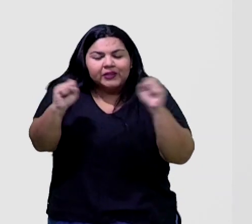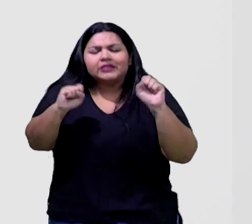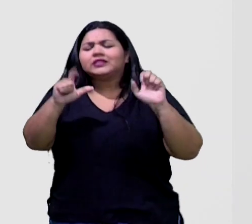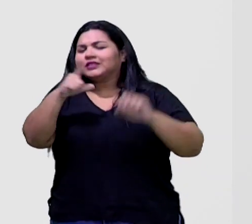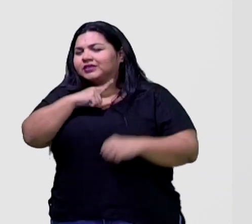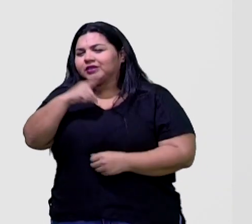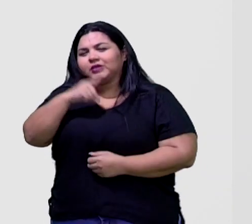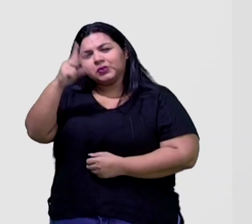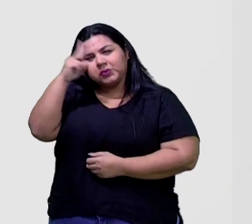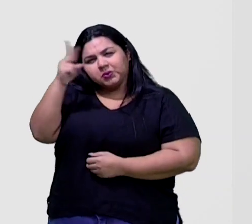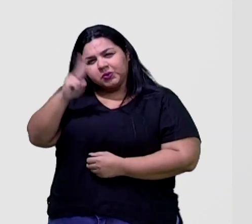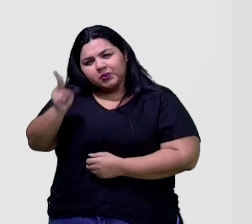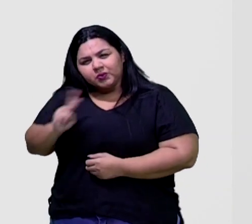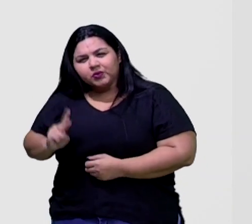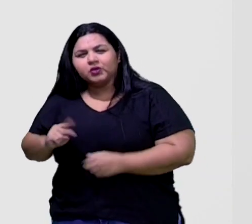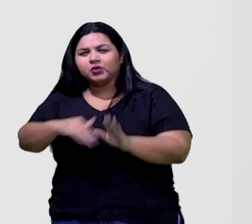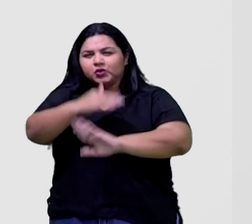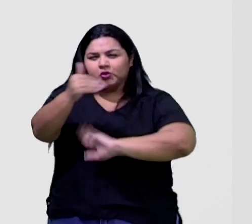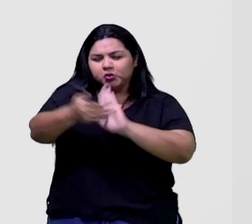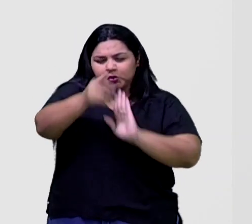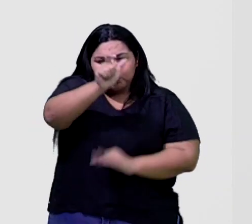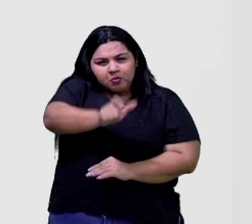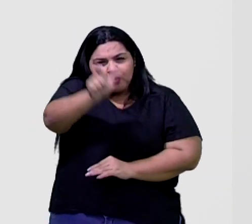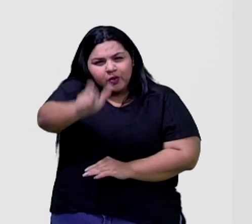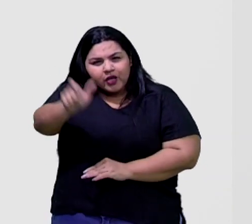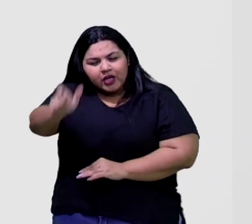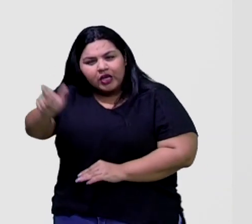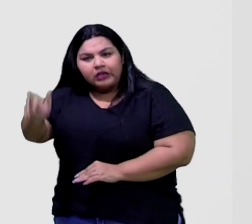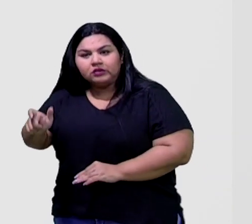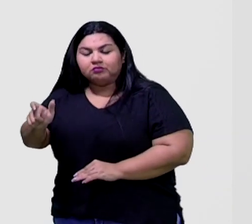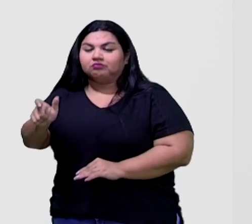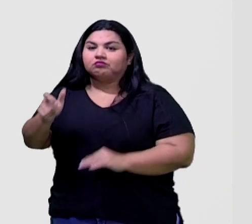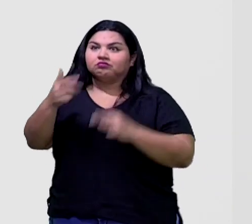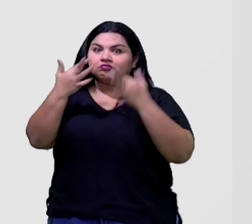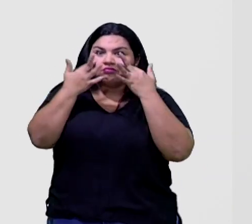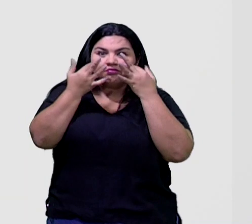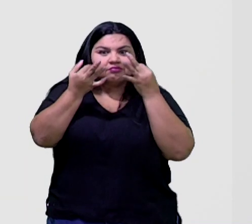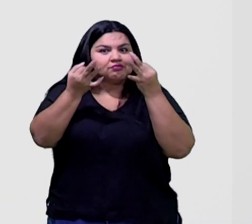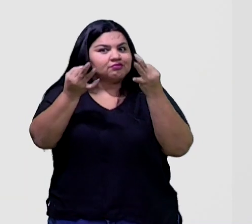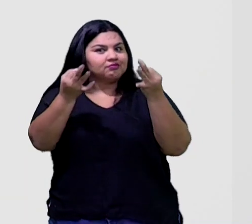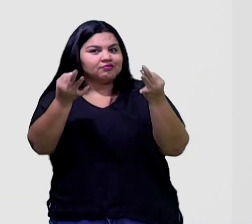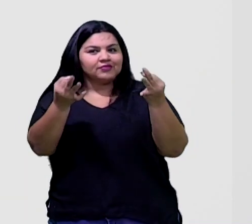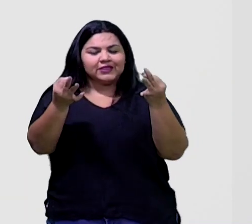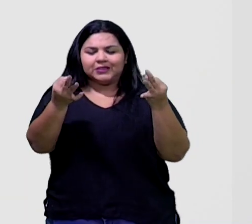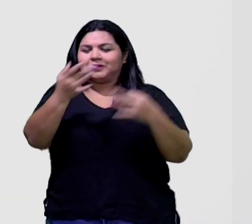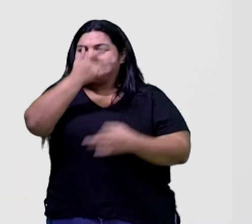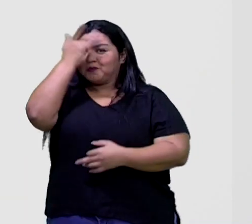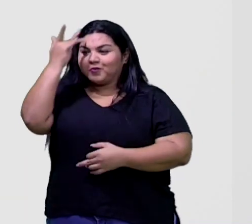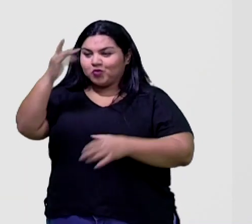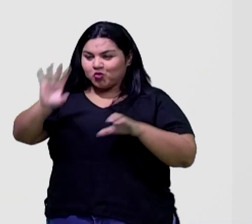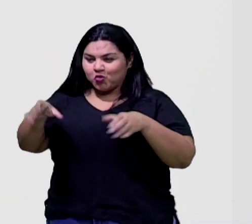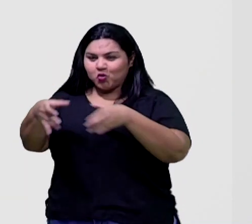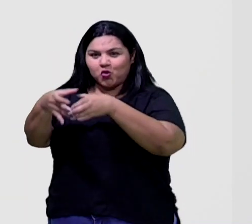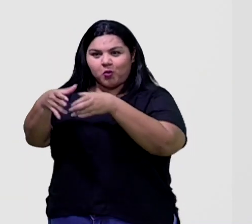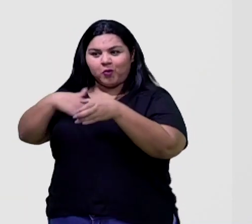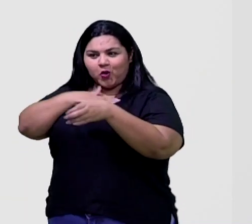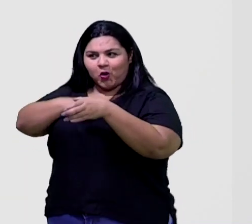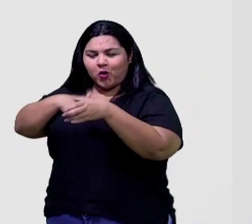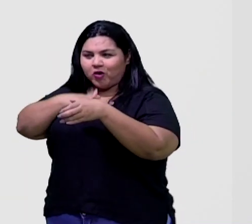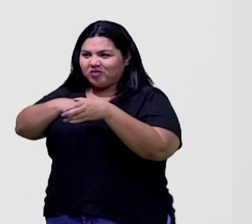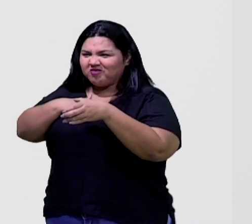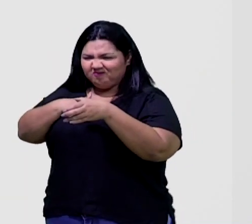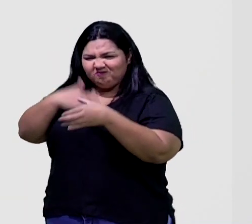história, né? De todos os personagens, essa ficção, que é bastante, a galera que gosta de Star Wars é um público bem